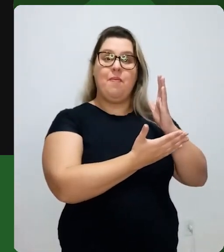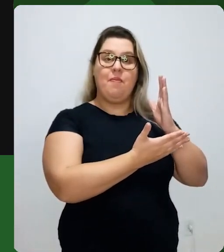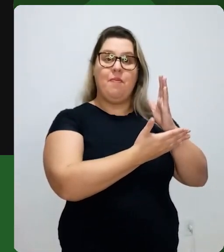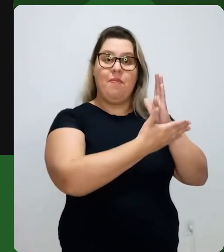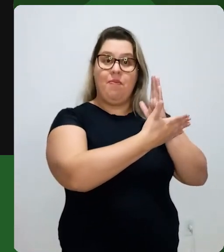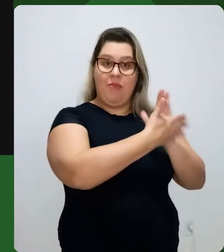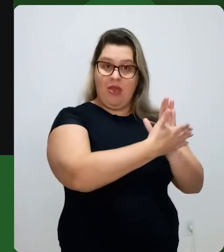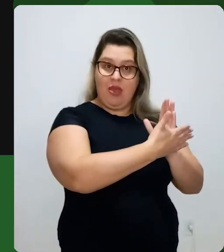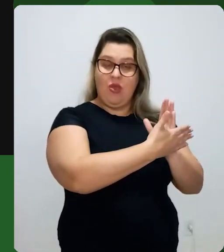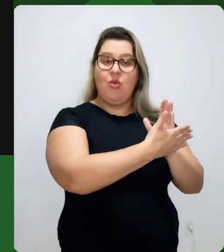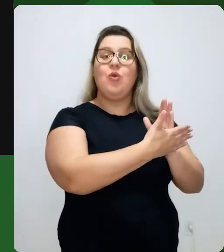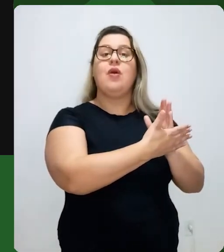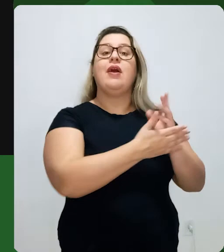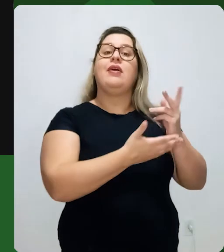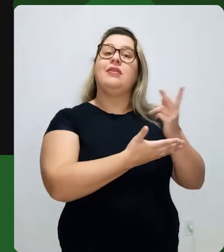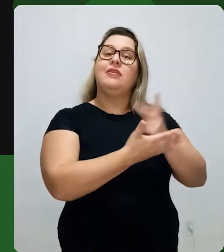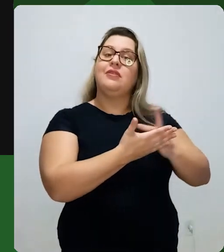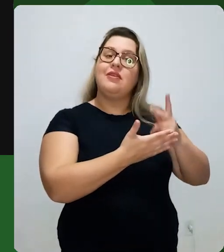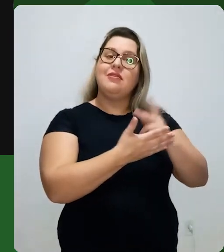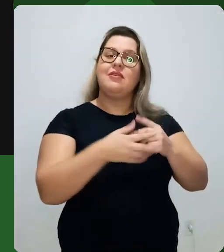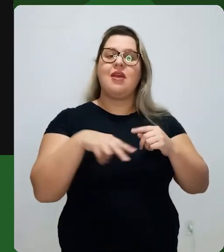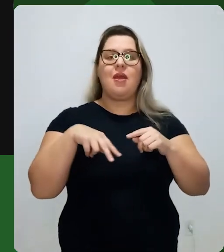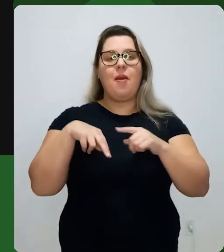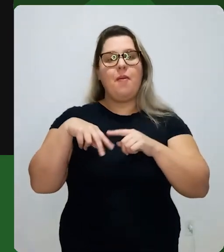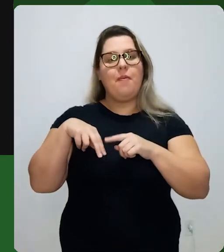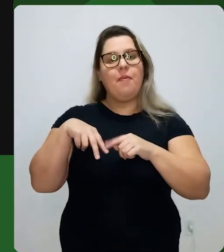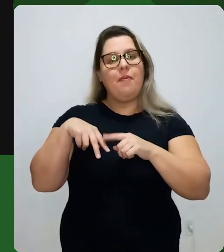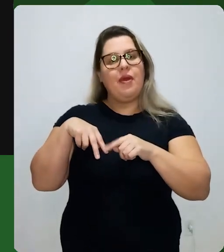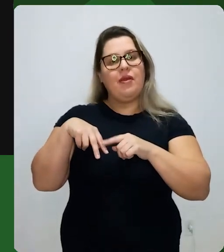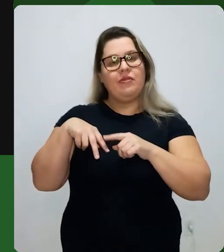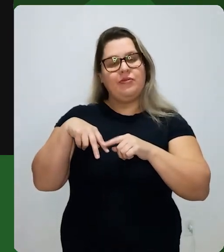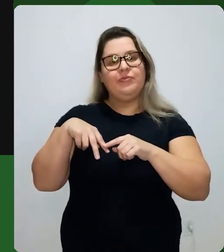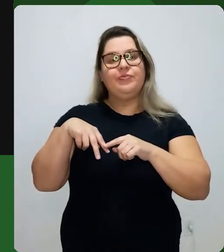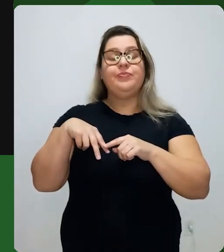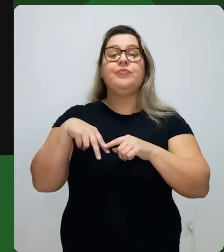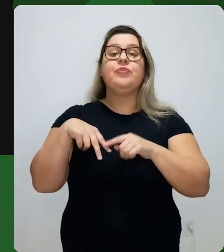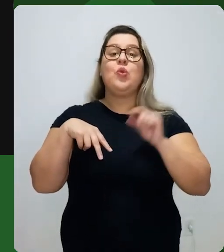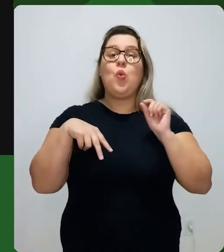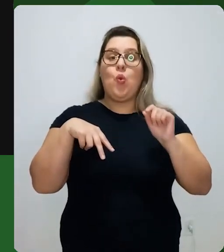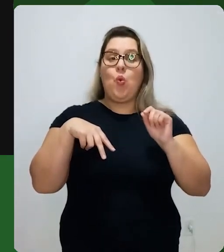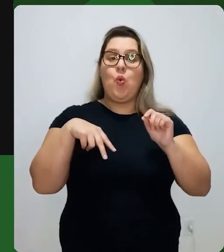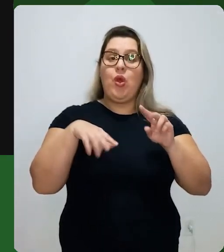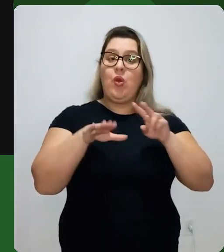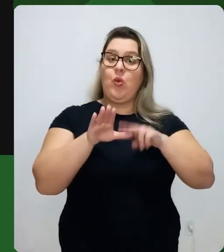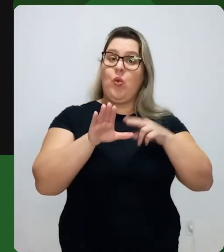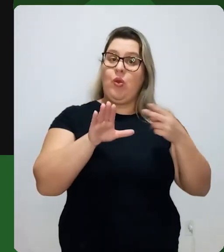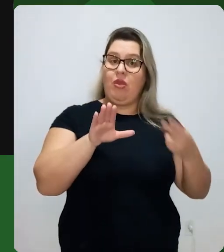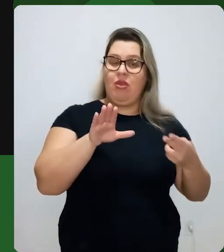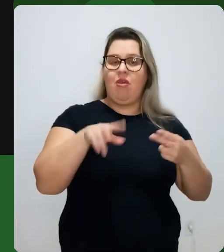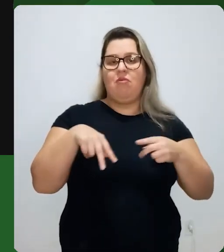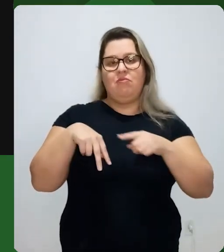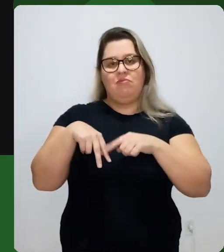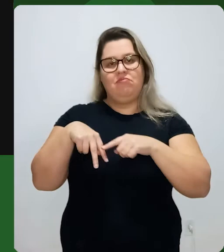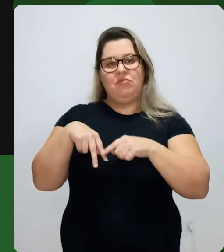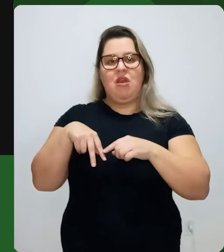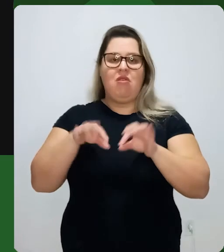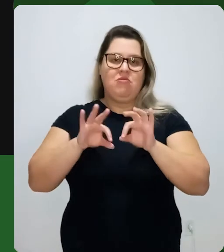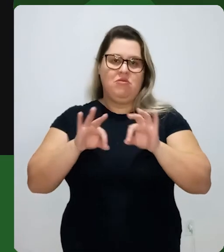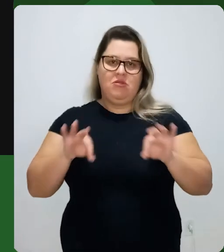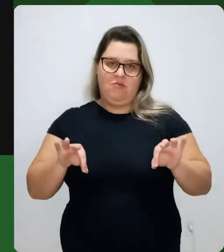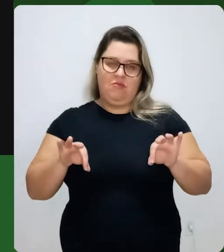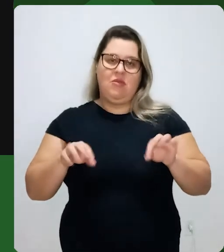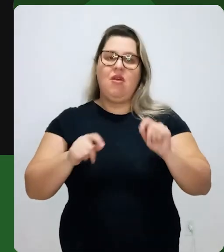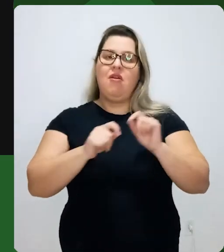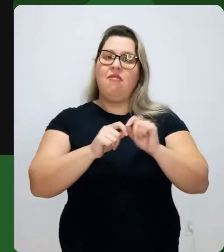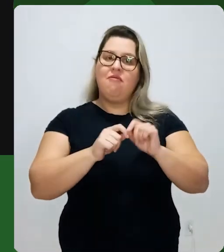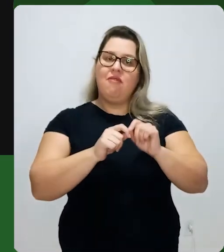E que aqui a gente desenha a perna. Como a perna, nesse croquis aqui, a posição é a simples, eu vou ligar. Então, vou fazer